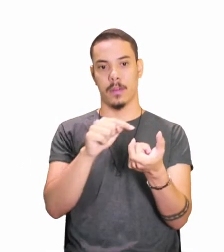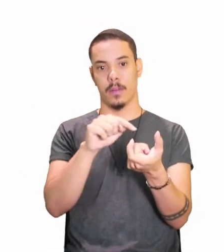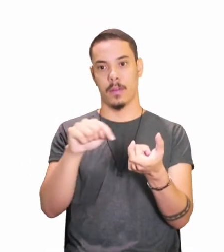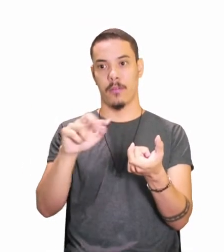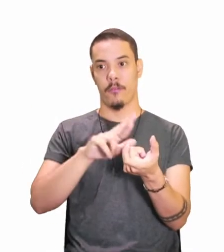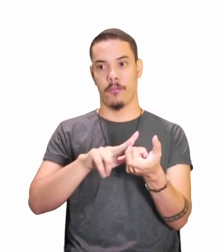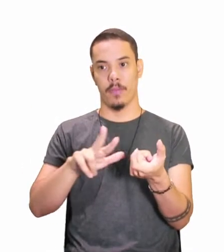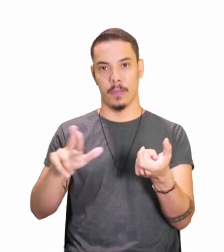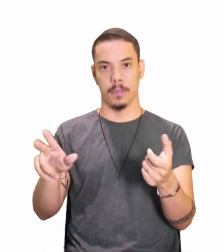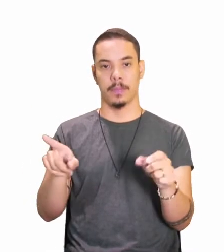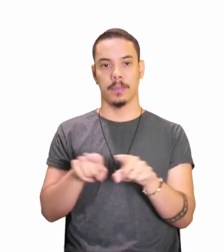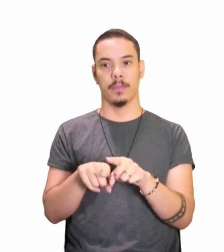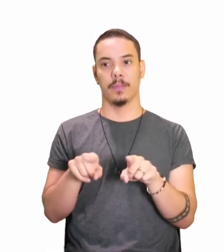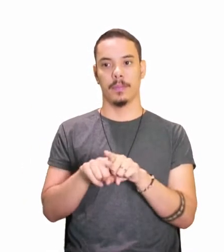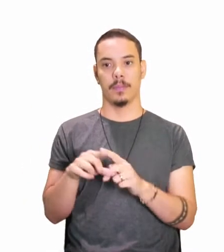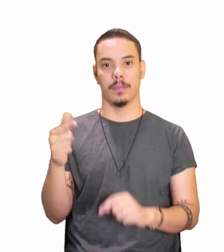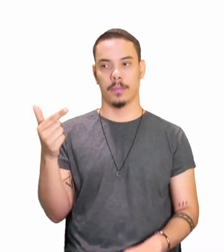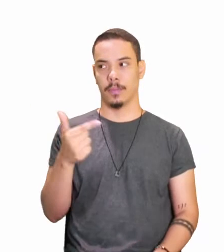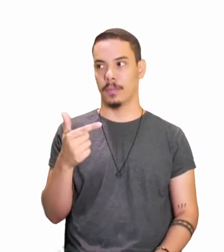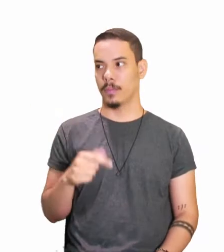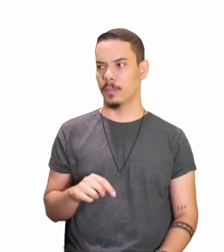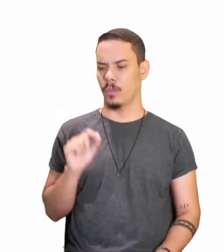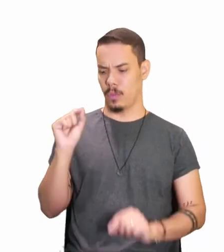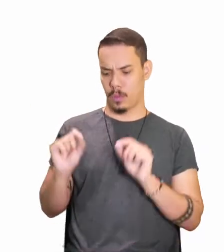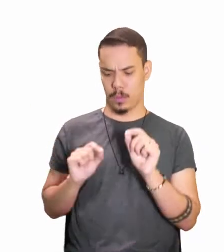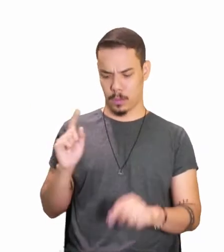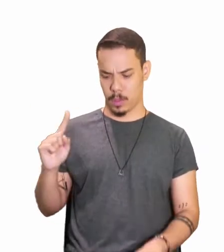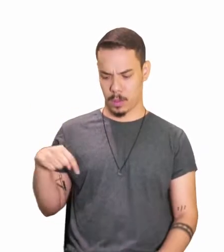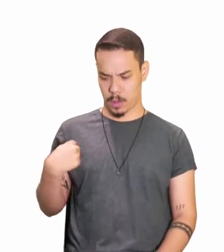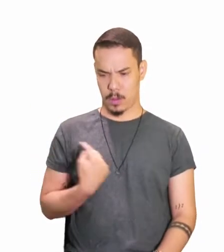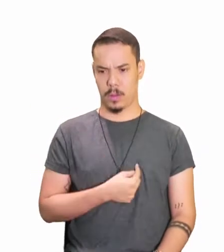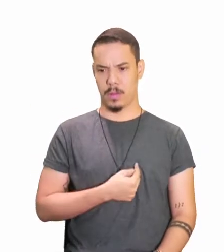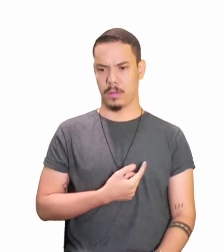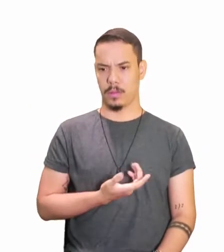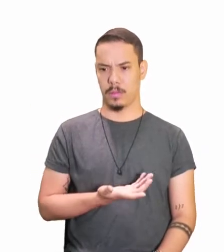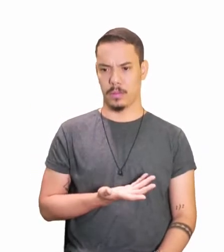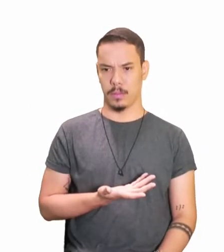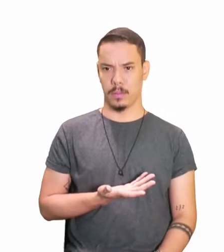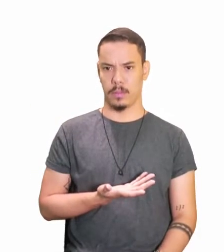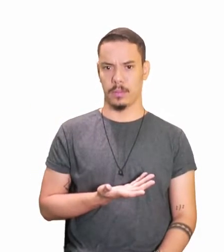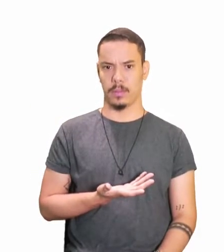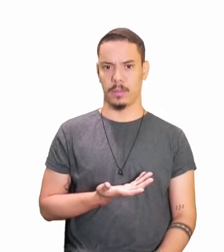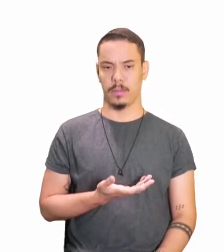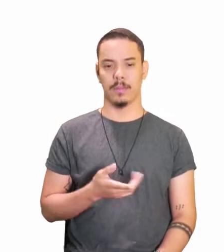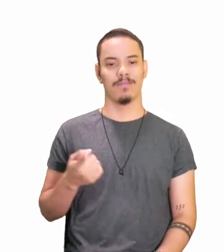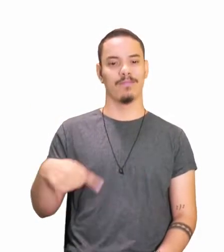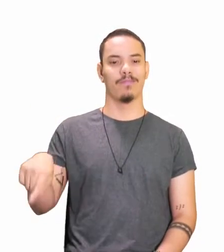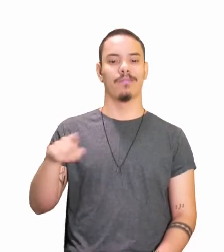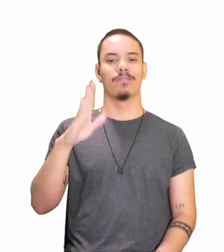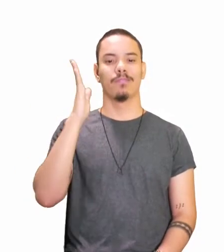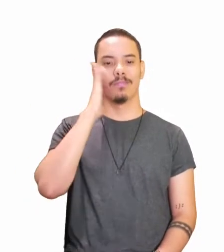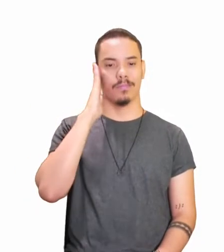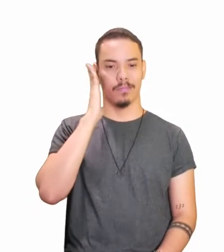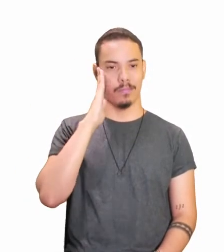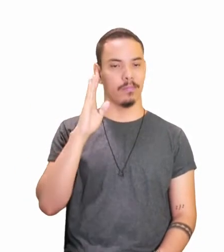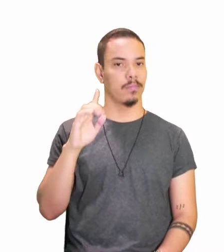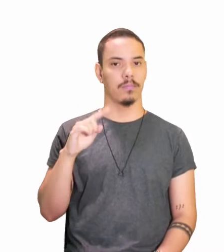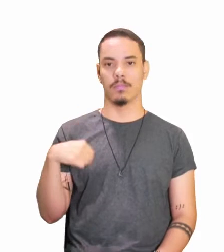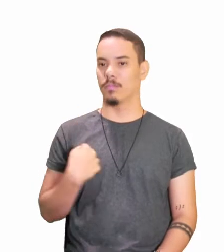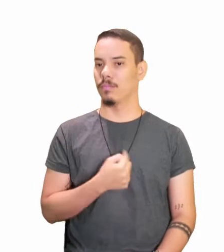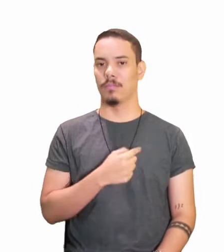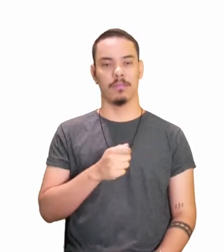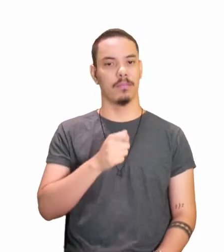E no segundo, e que nós somos? Os malditos sabem que nós ainda